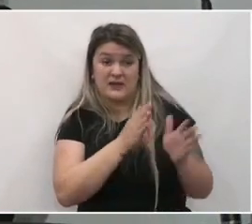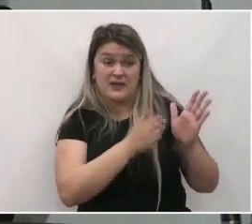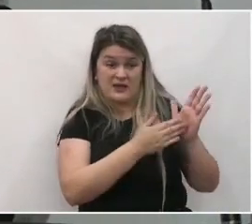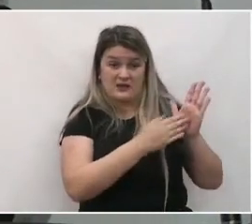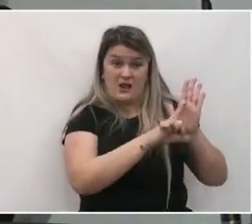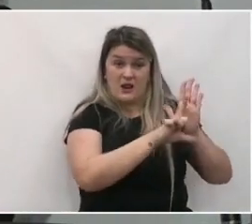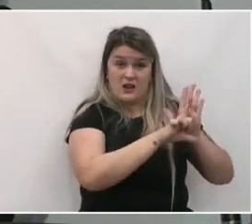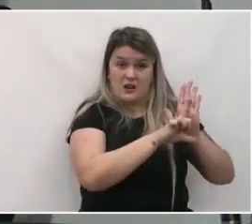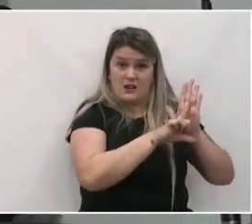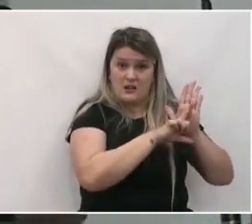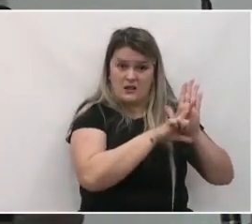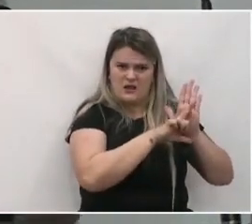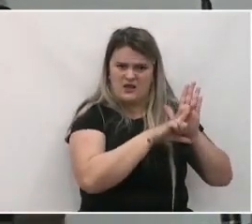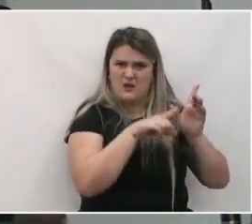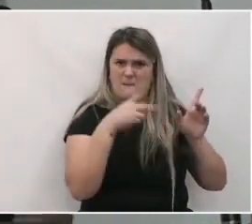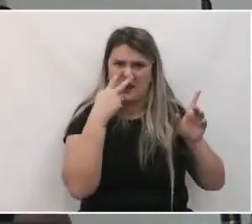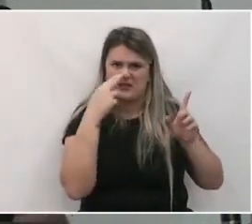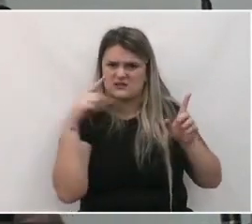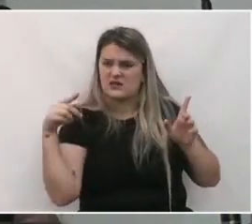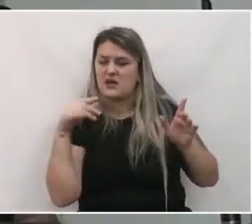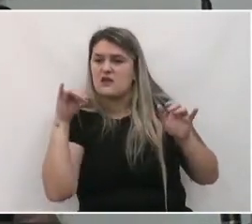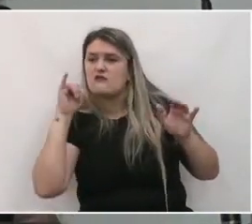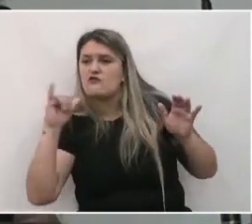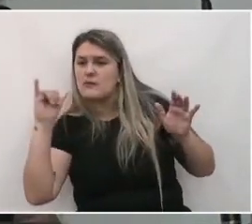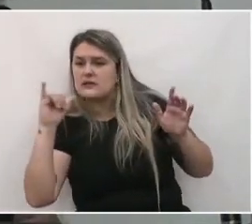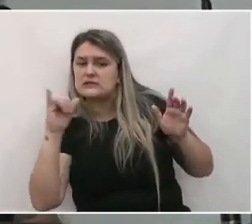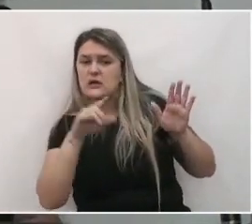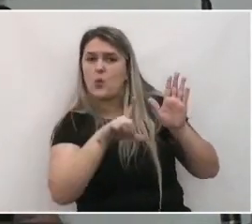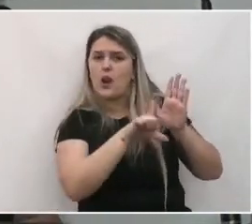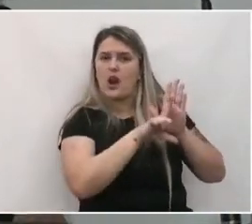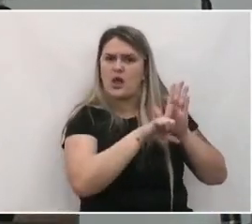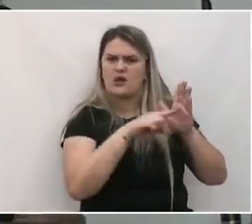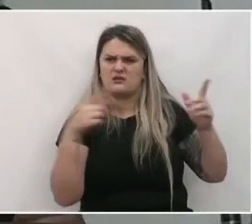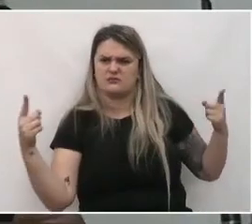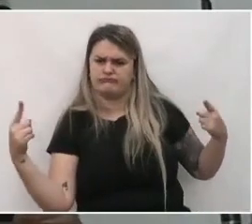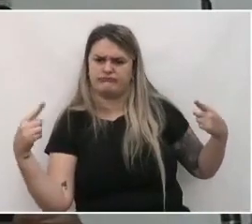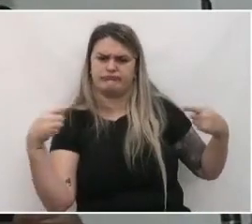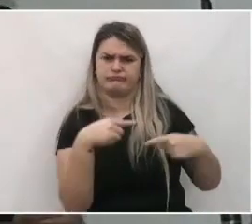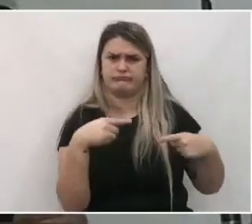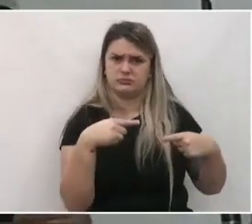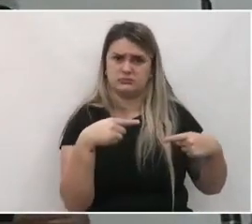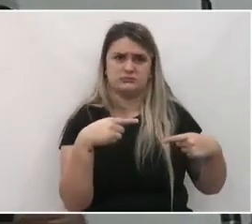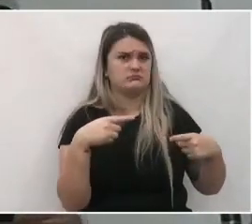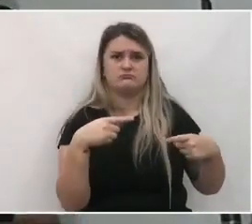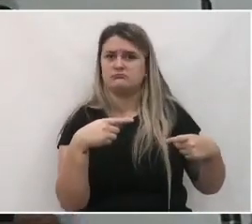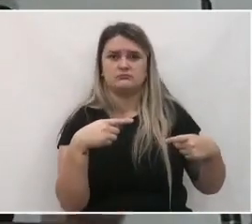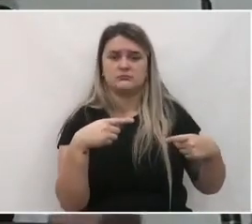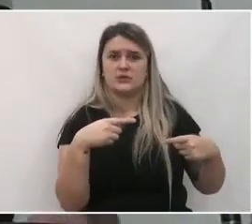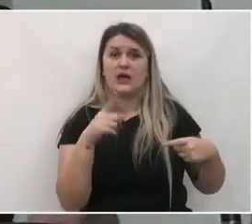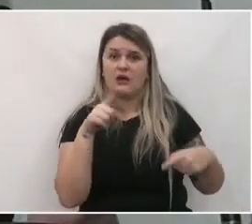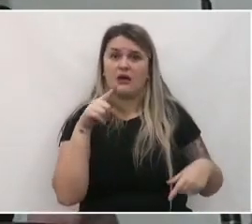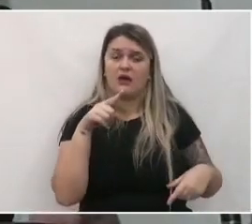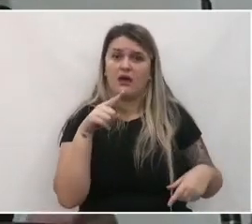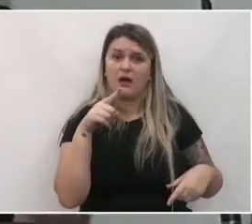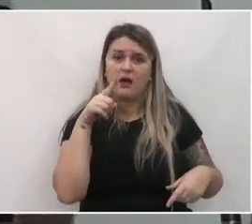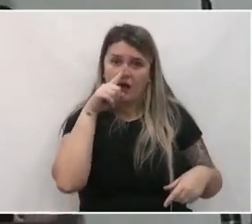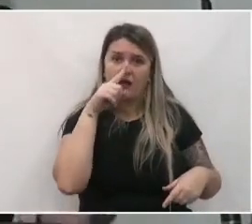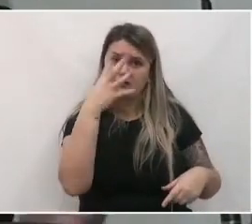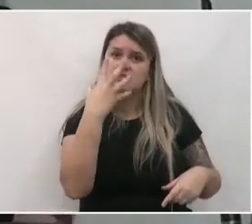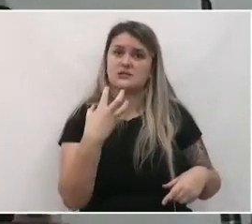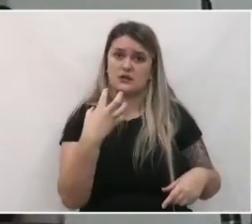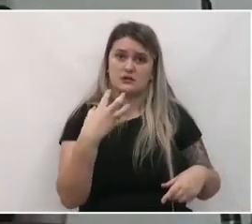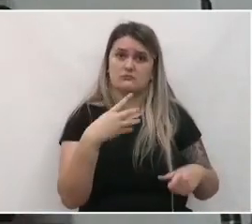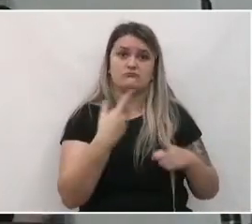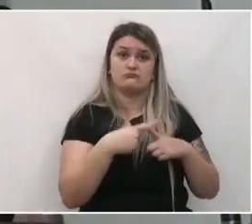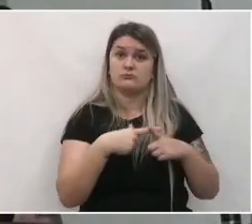caminha no sentido contrário dessa informação técnica, isso é muito grave. É muito